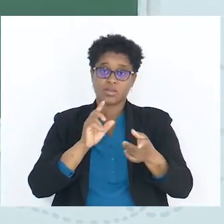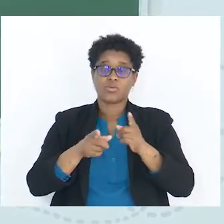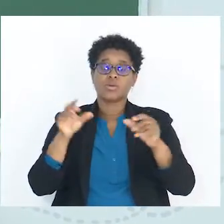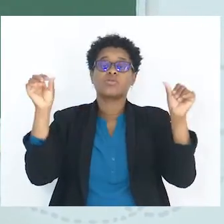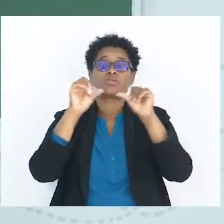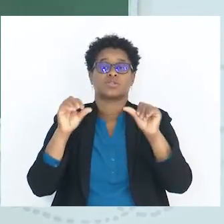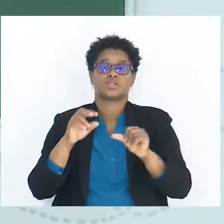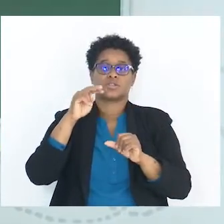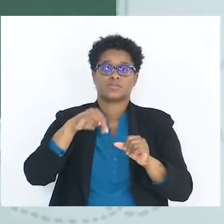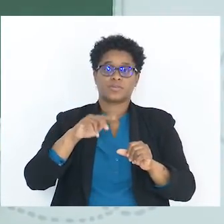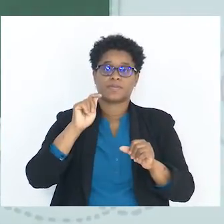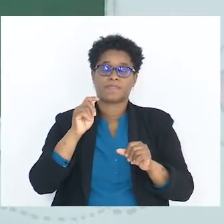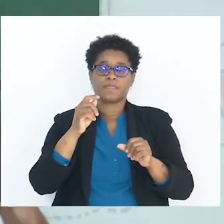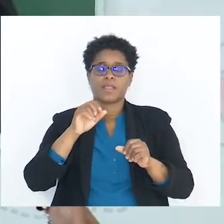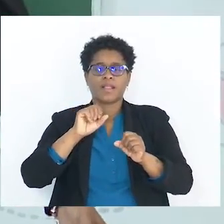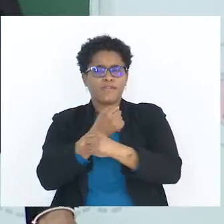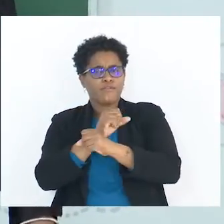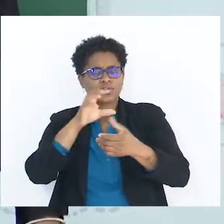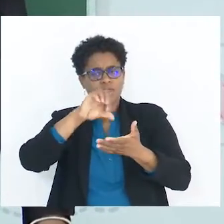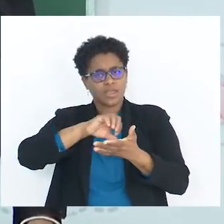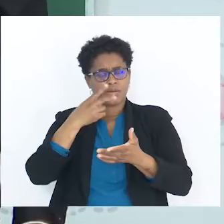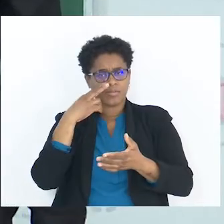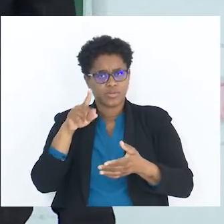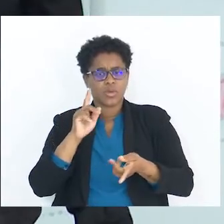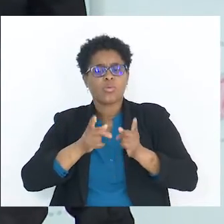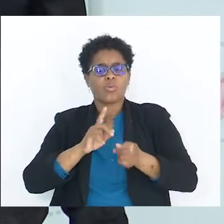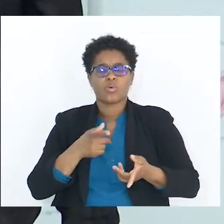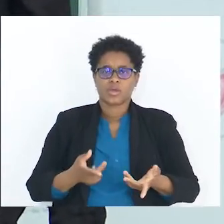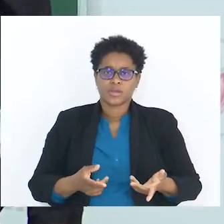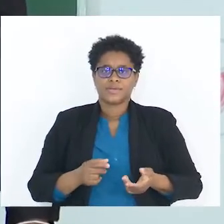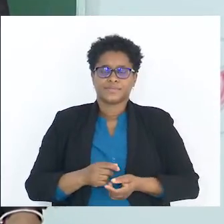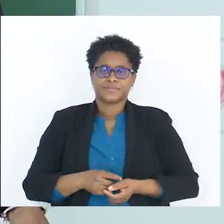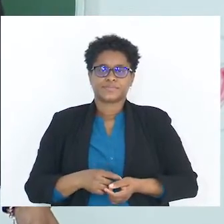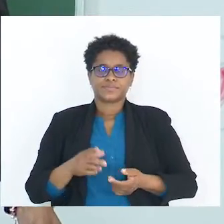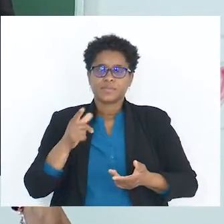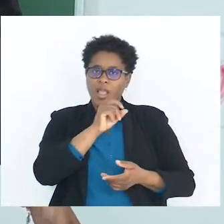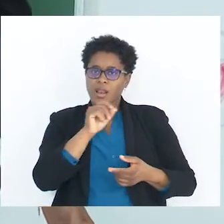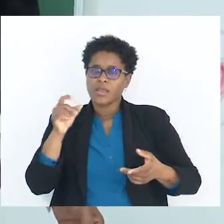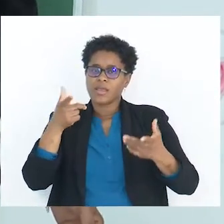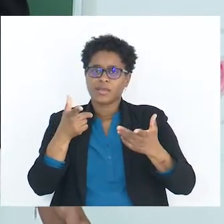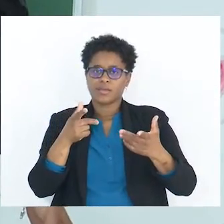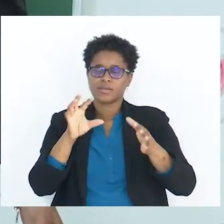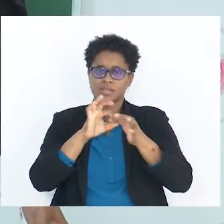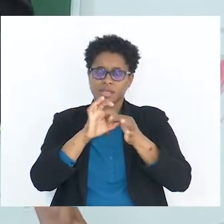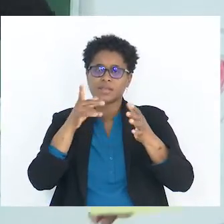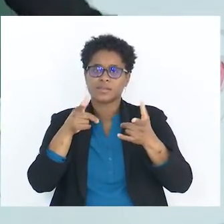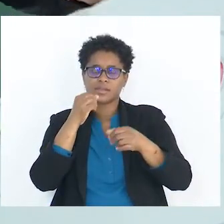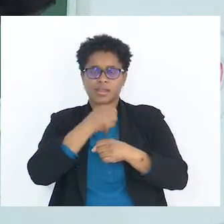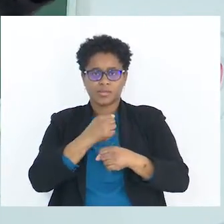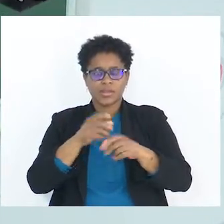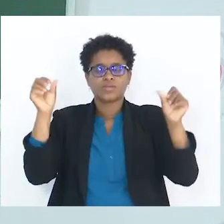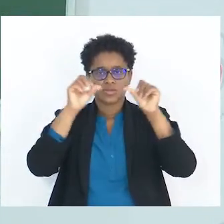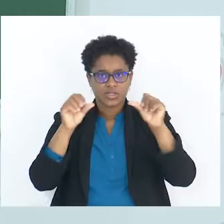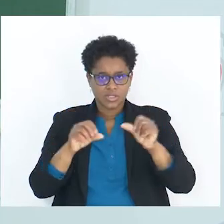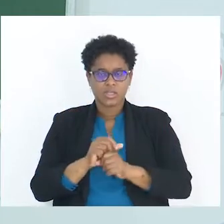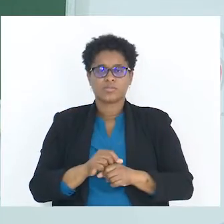relacionada àquilo que é o sistema nervoso central, para mostrar aquilo que é a linha de trabalhar